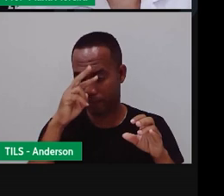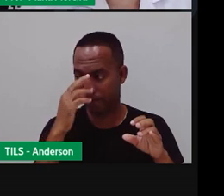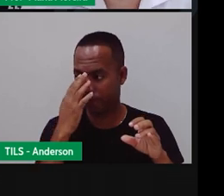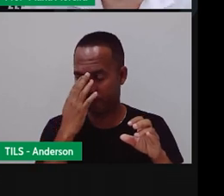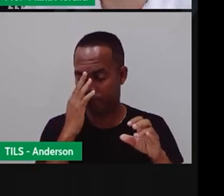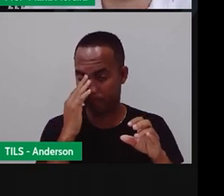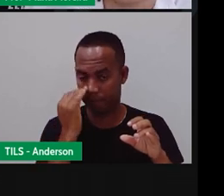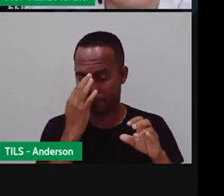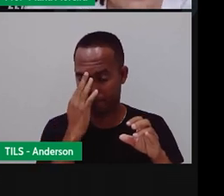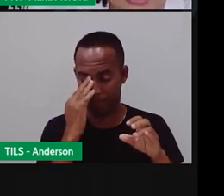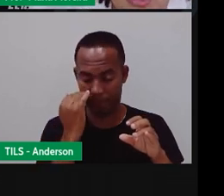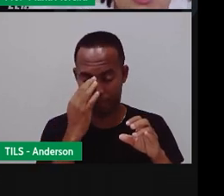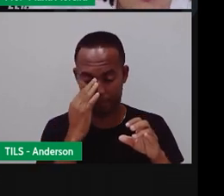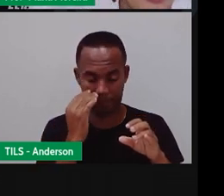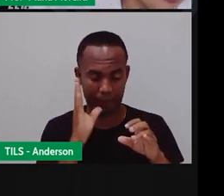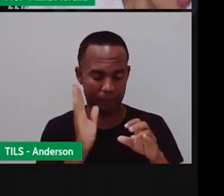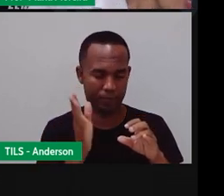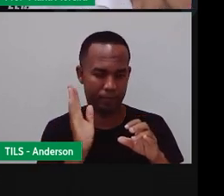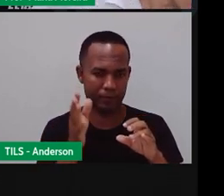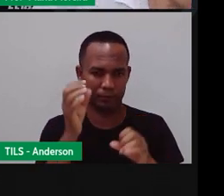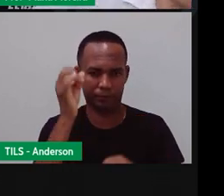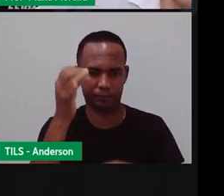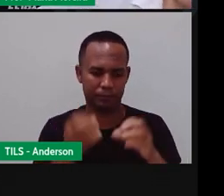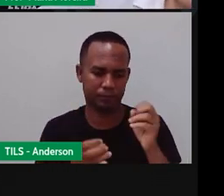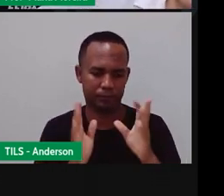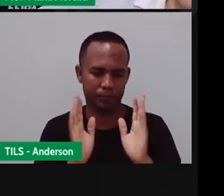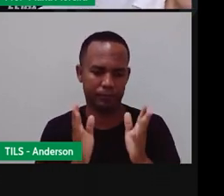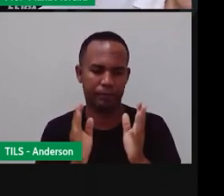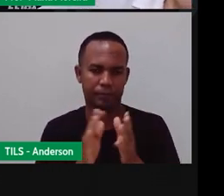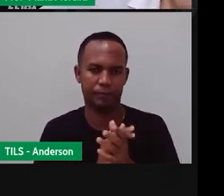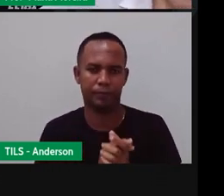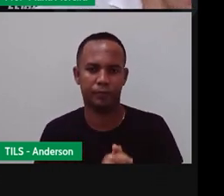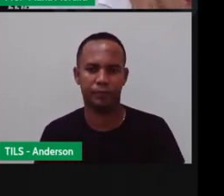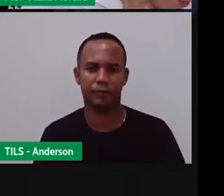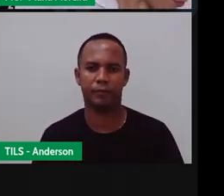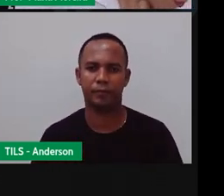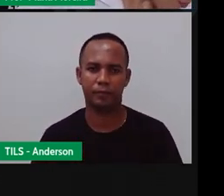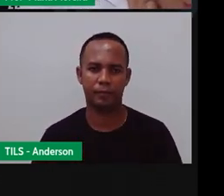né, que a gente falou sobre isso, dos movimentos da Terra.